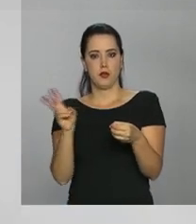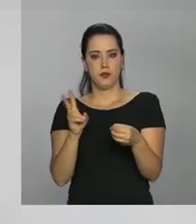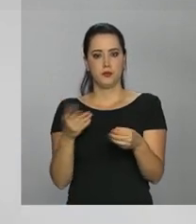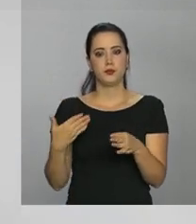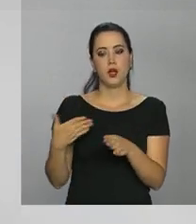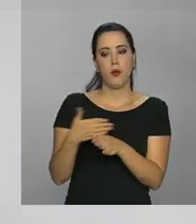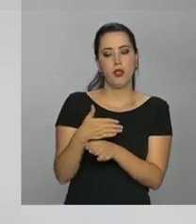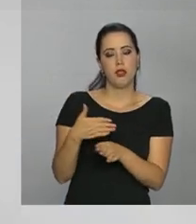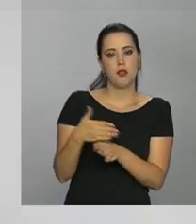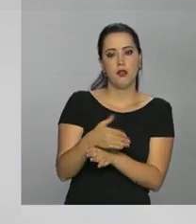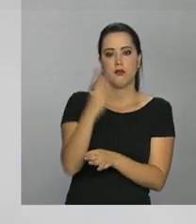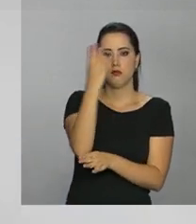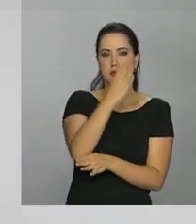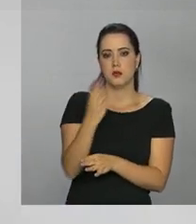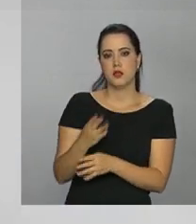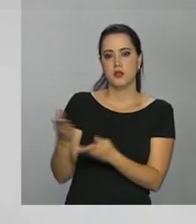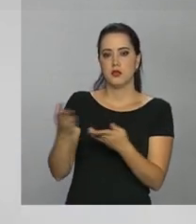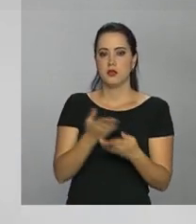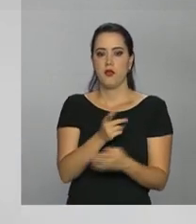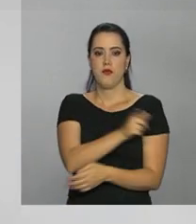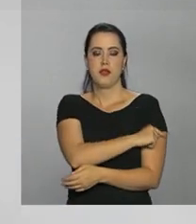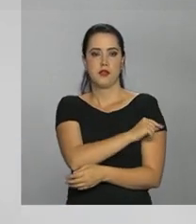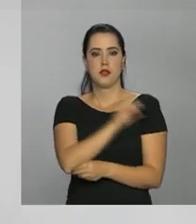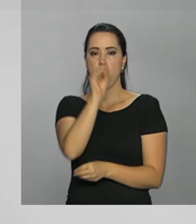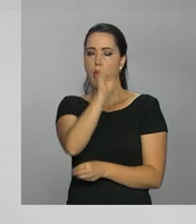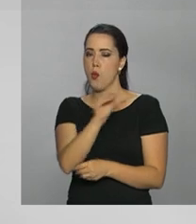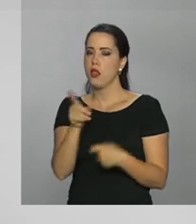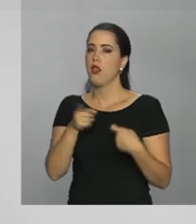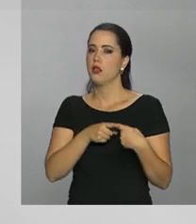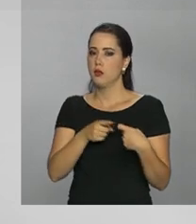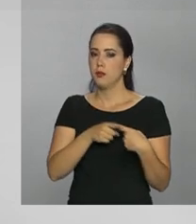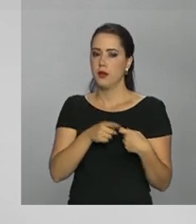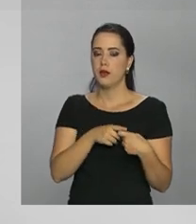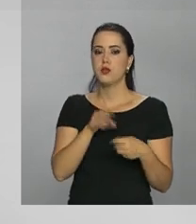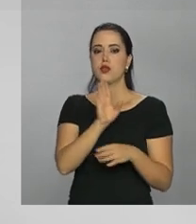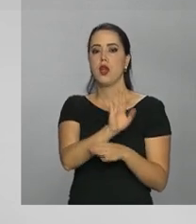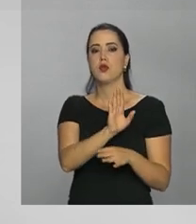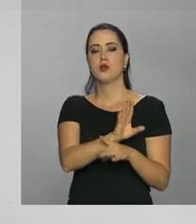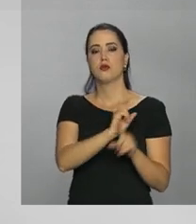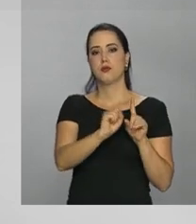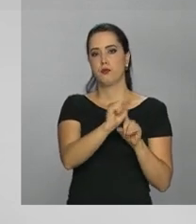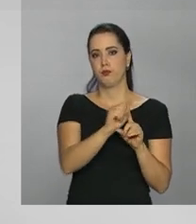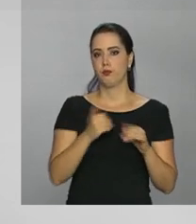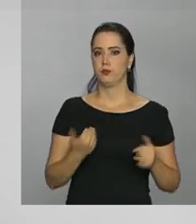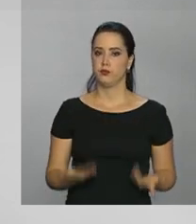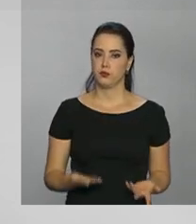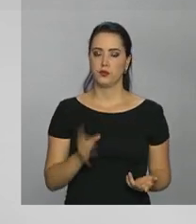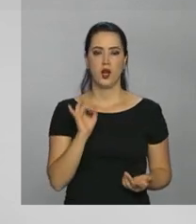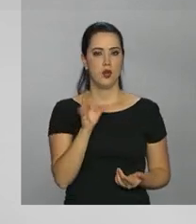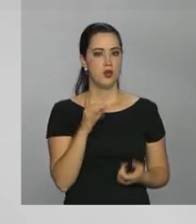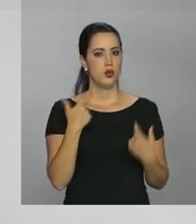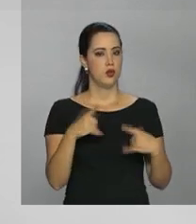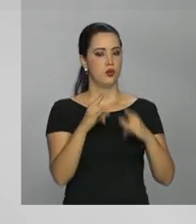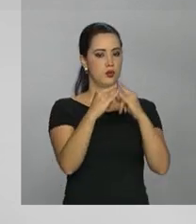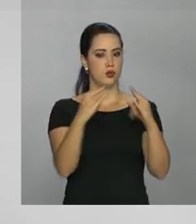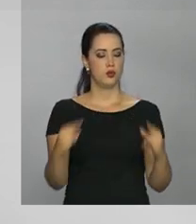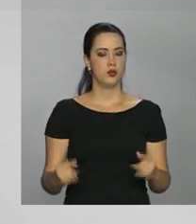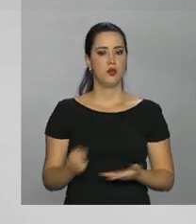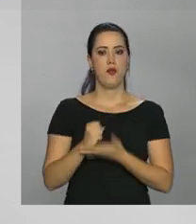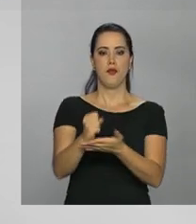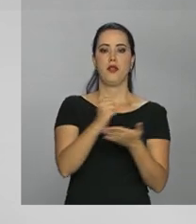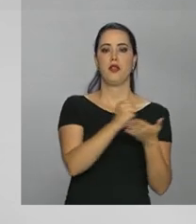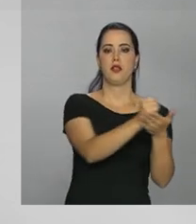triagem, os imigrantes recebem vacinas, atendimento médico e assistência social. Só nos abrigos são